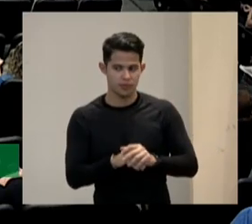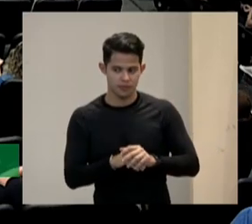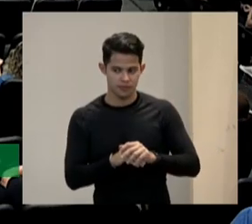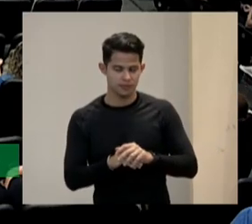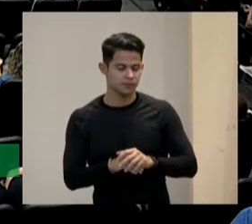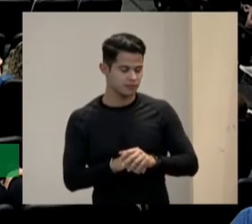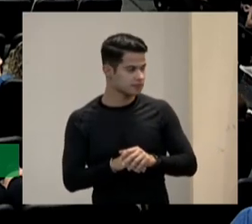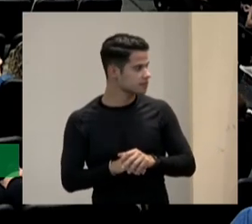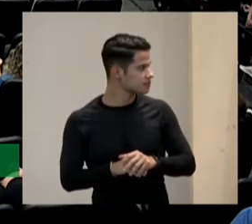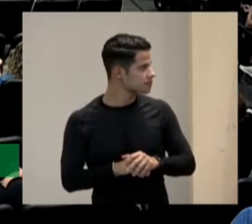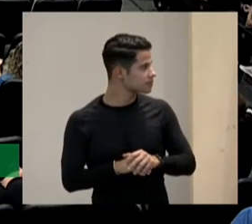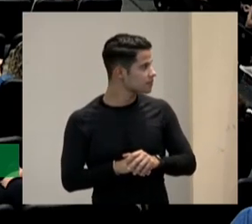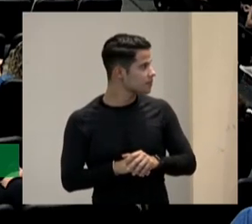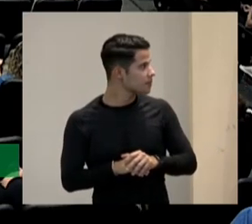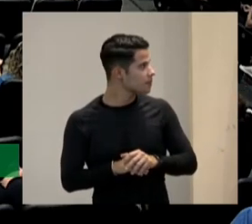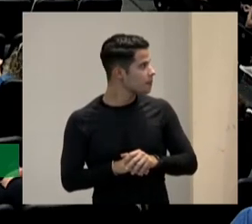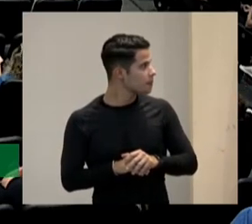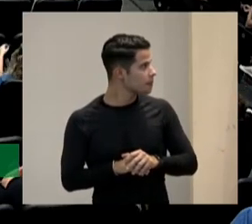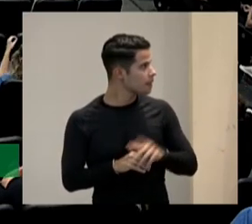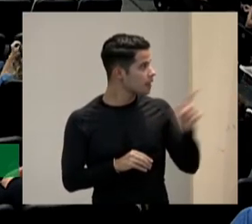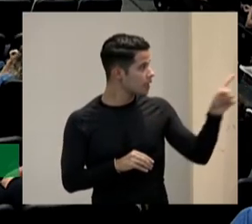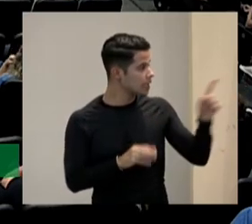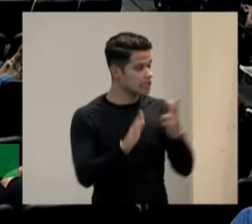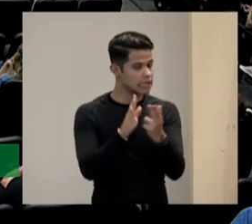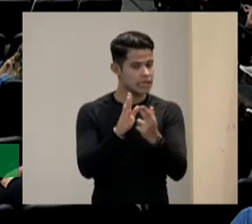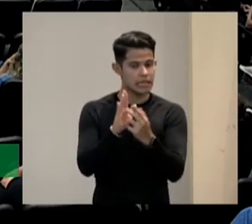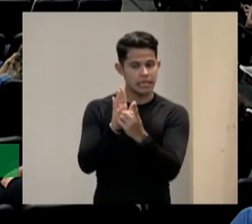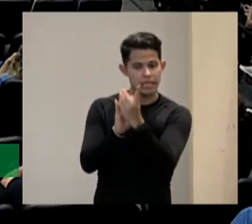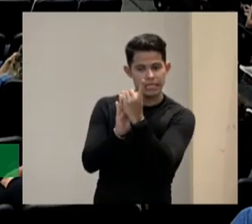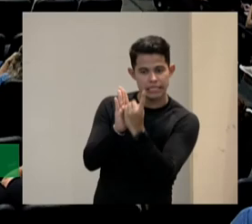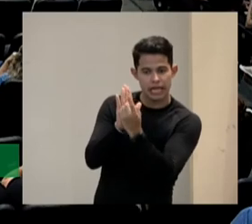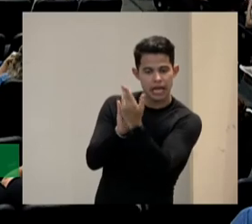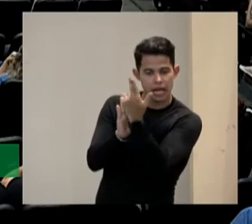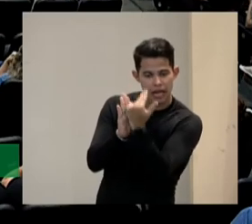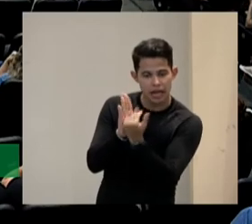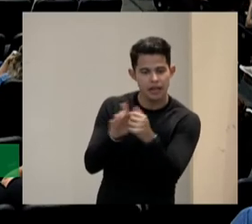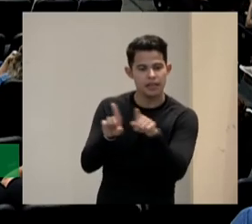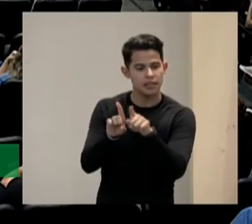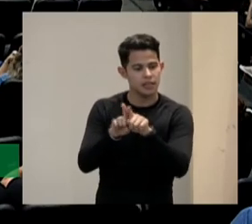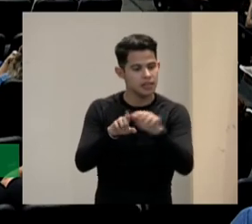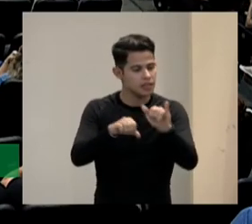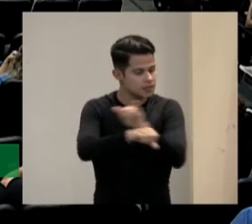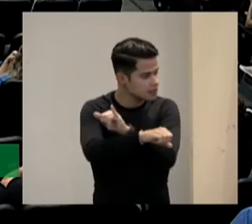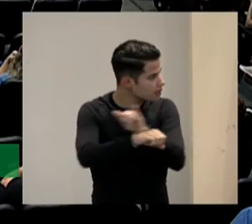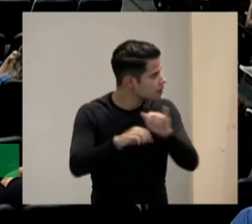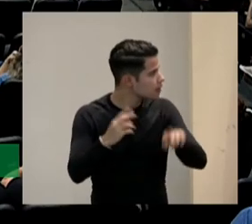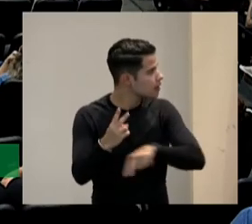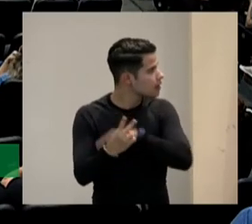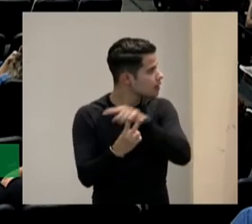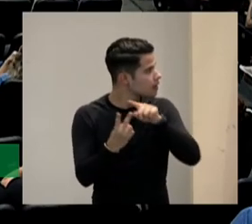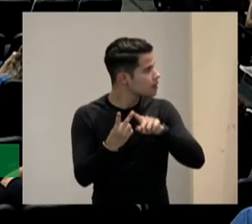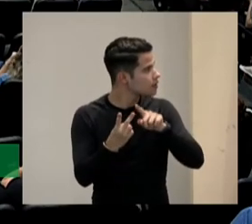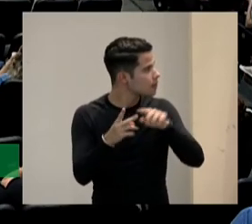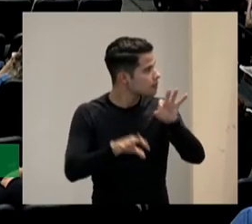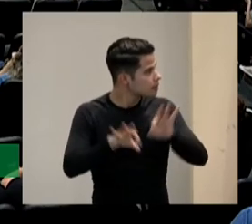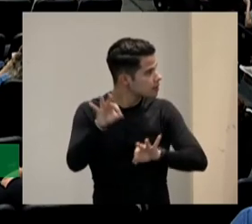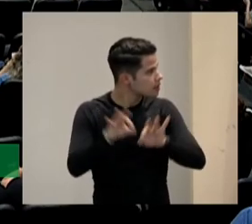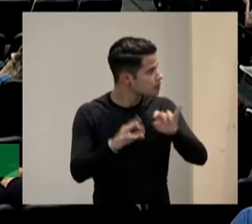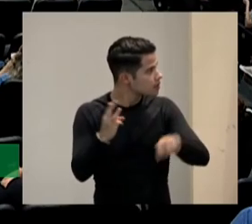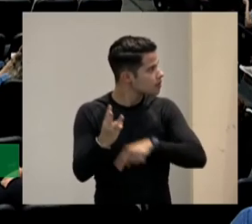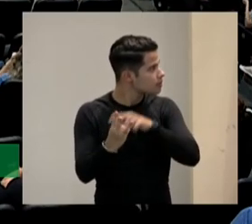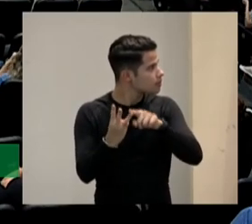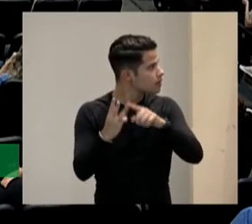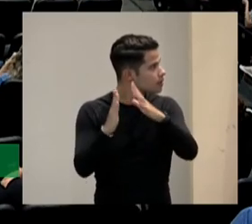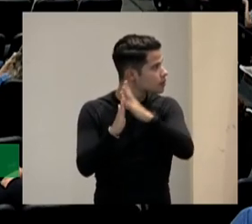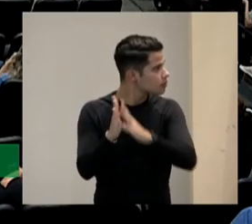desenho como estratégia como planejamento como modelo algo mais abrangente que o currículo não é